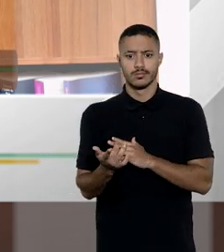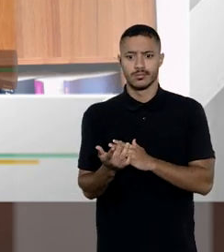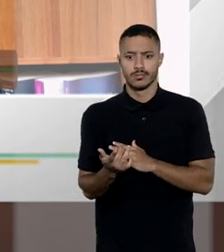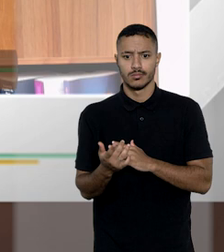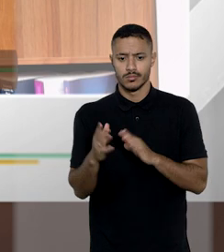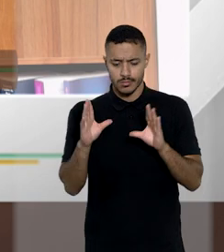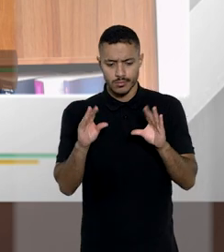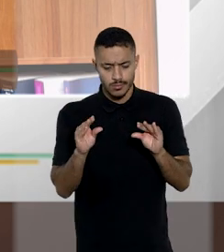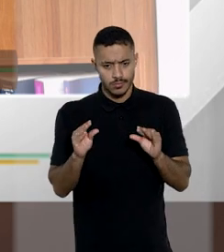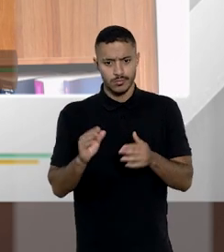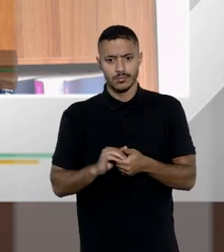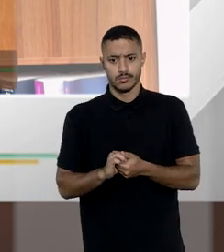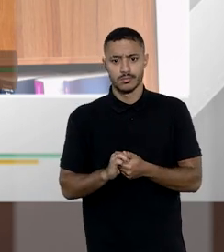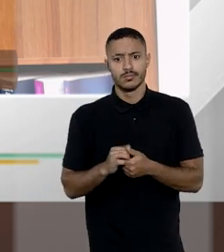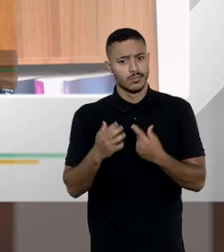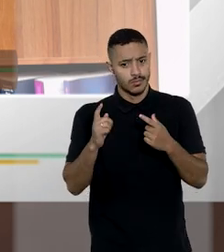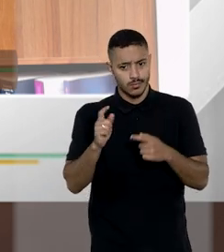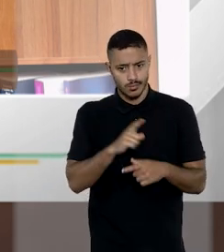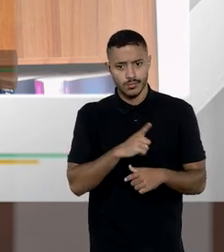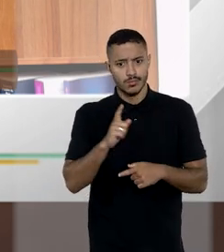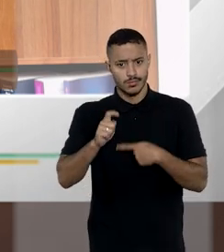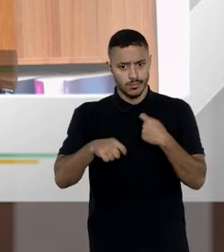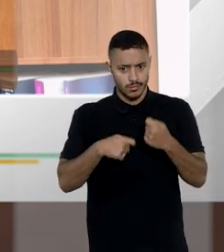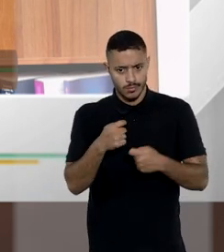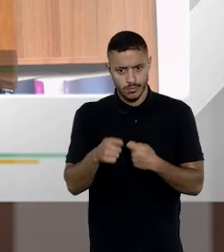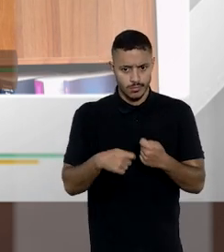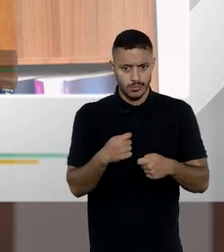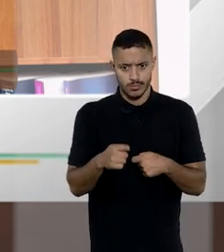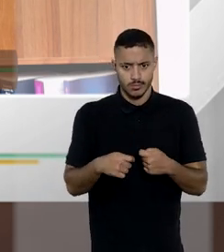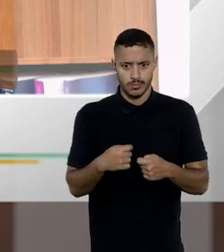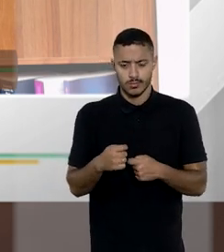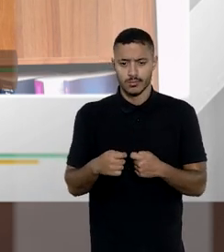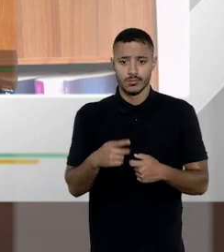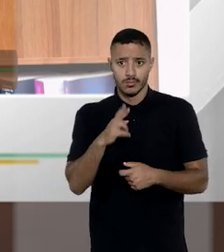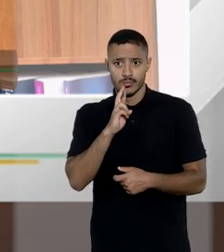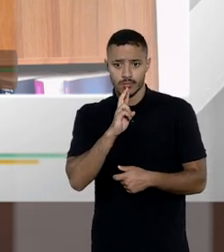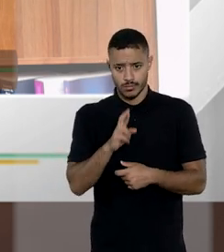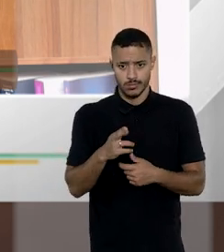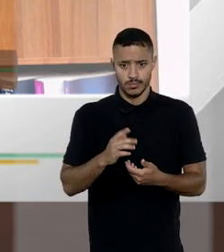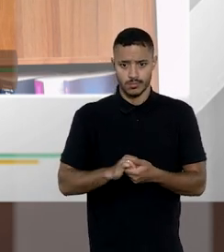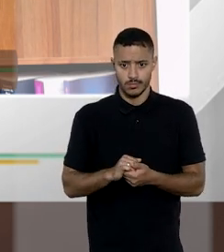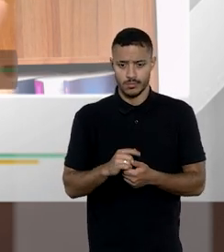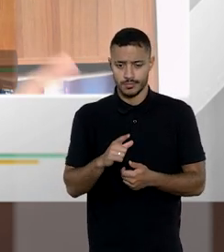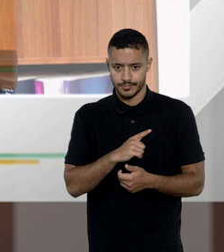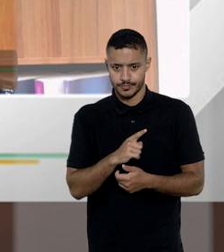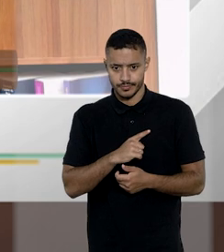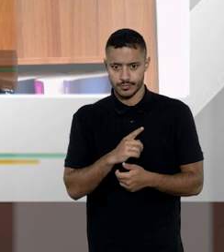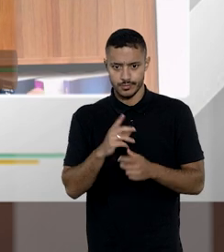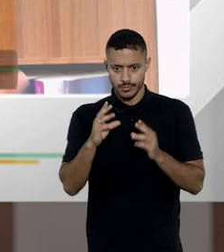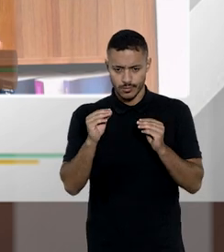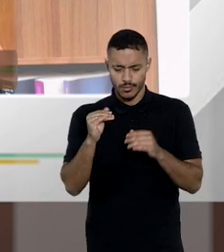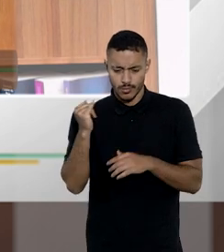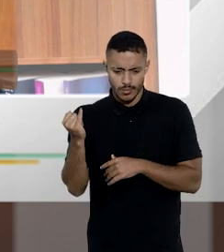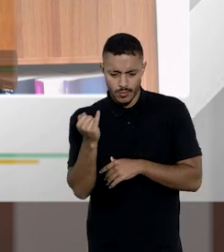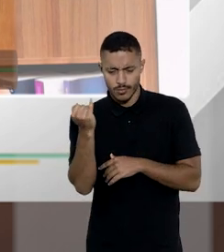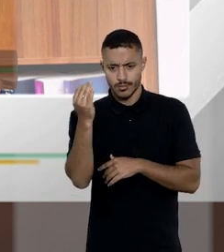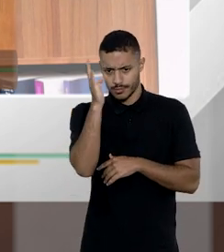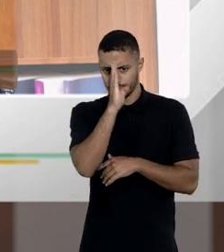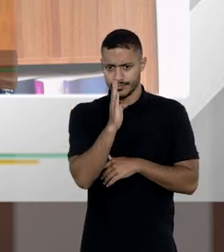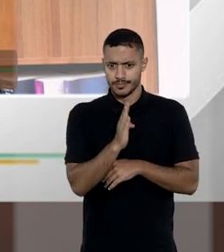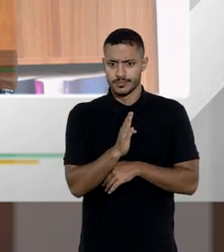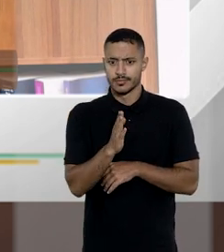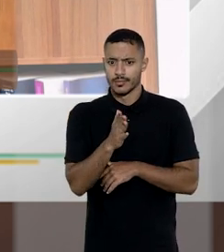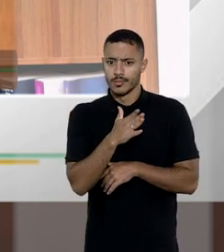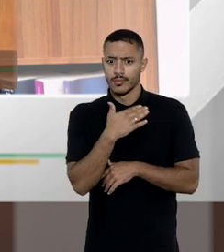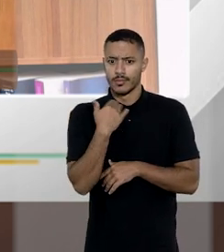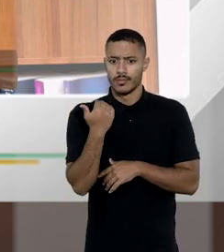é monetizável e essa monetização que vai seguir depois da morte e repito existe um fenômeno muito interessante